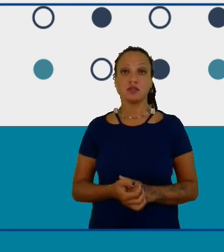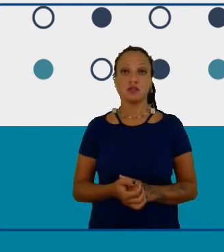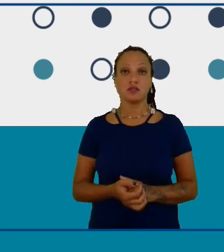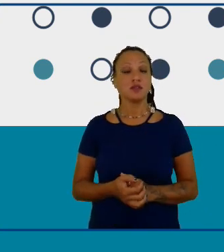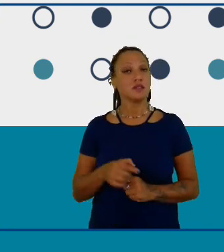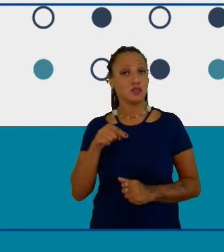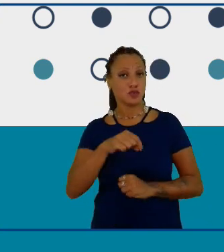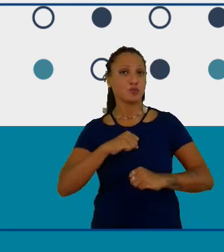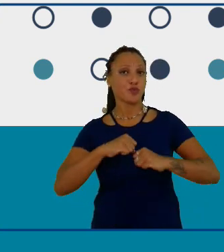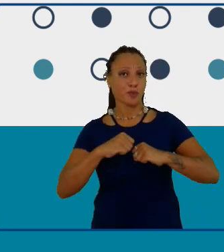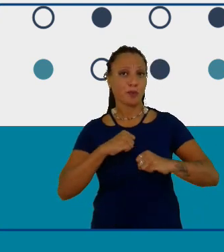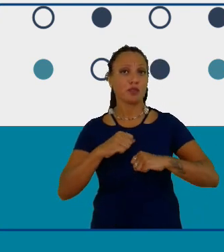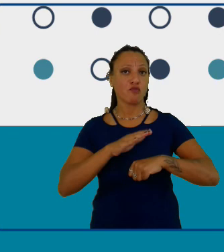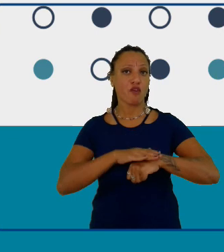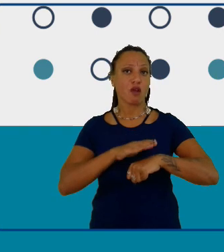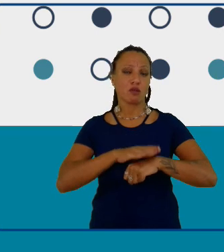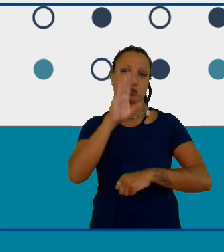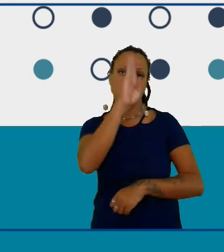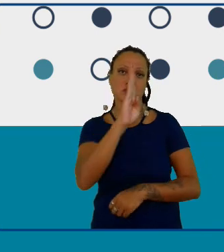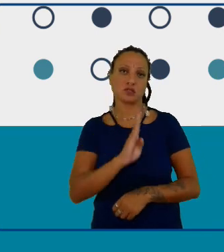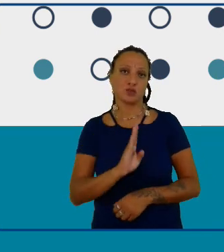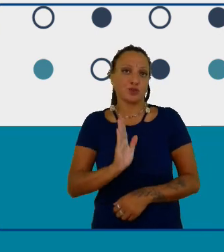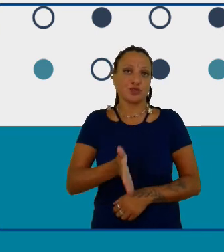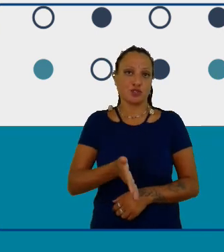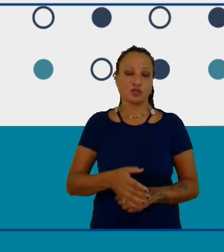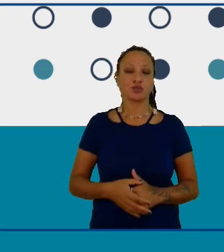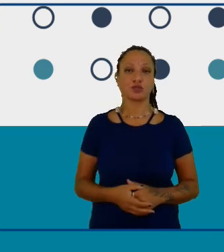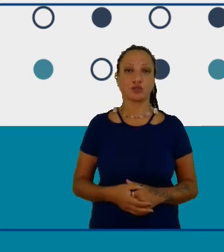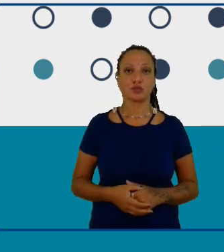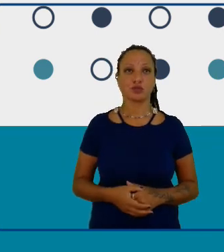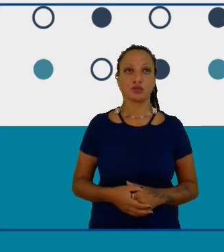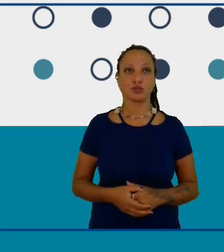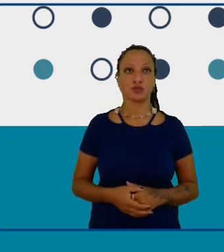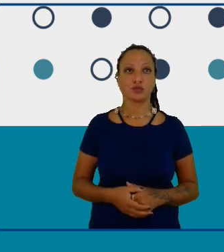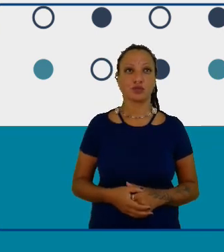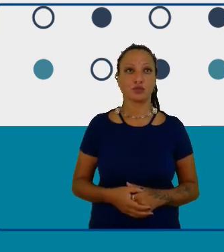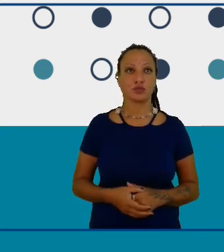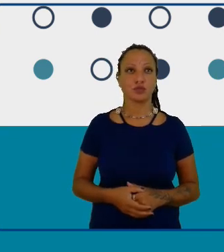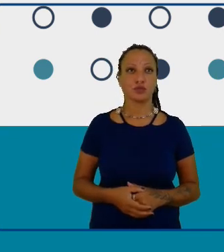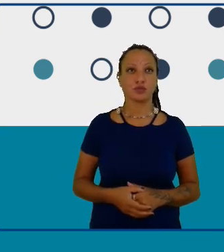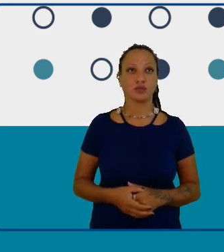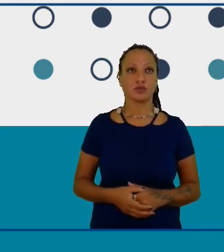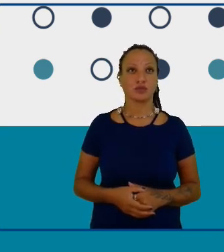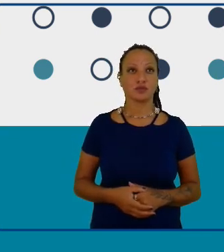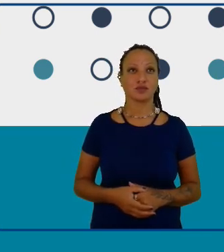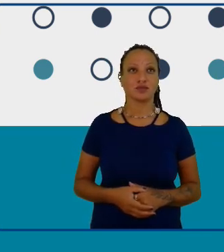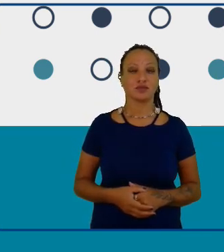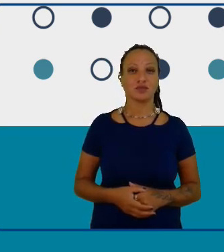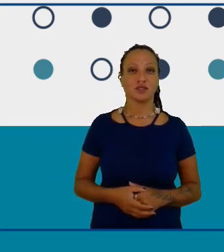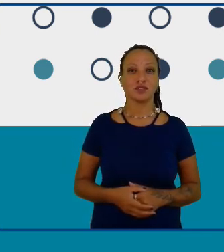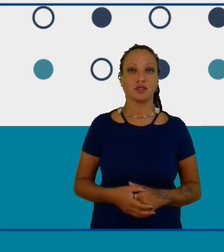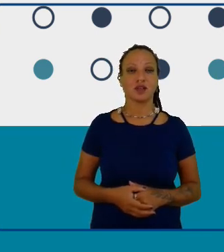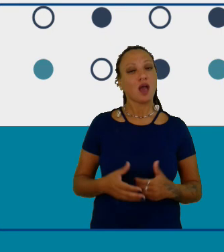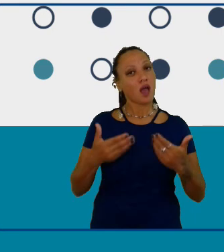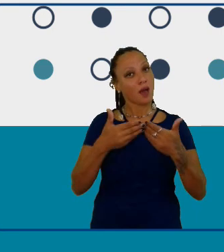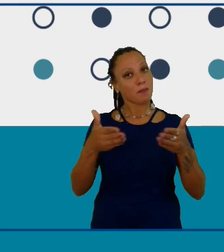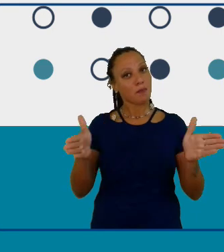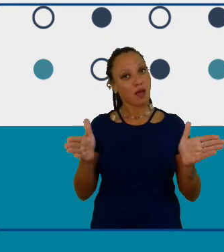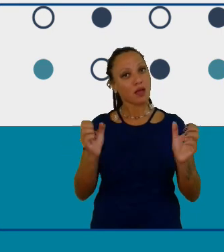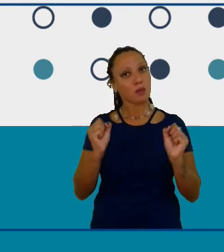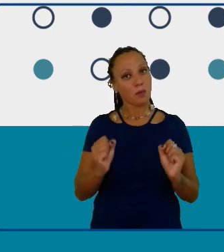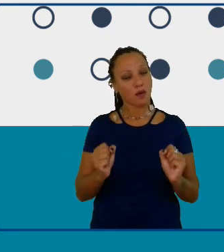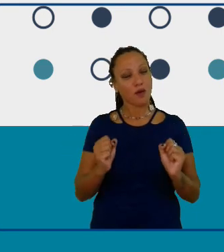e quero deixar aqui as portas do Project Council abertas pra todos e pra